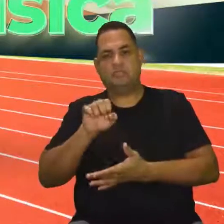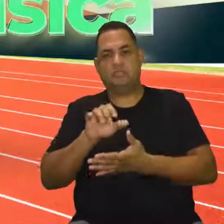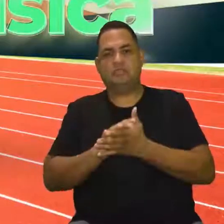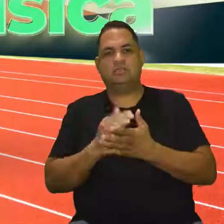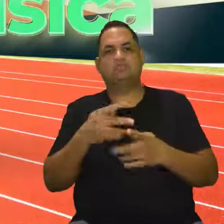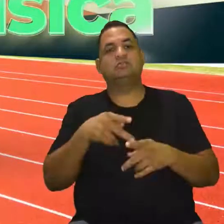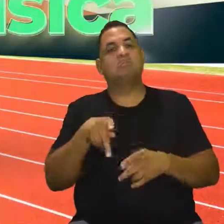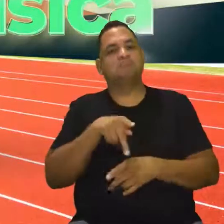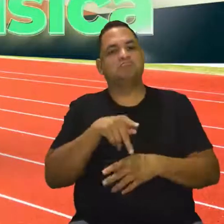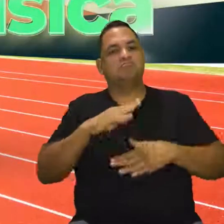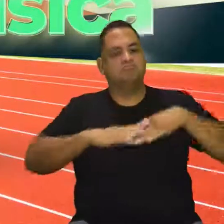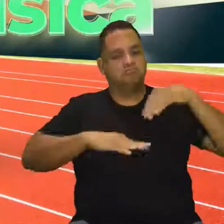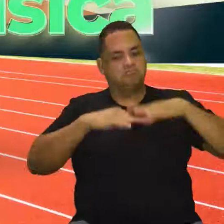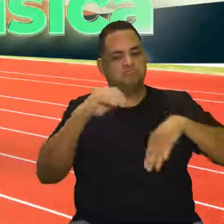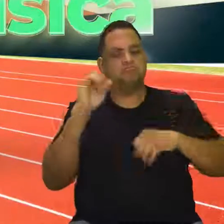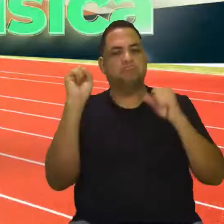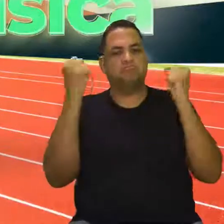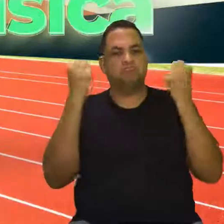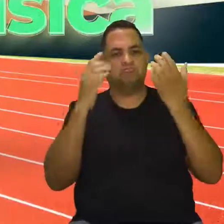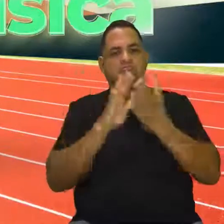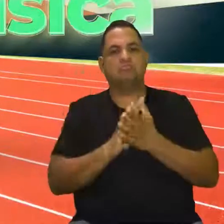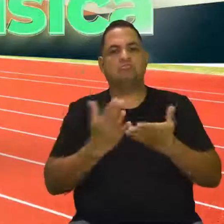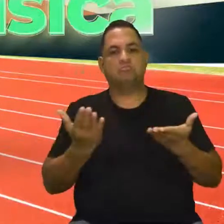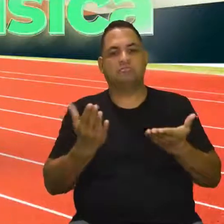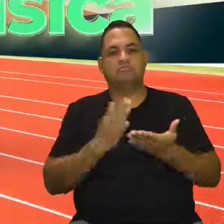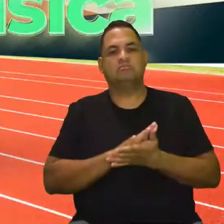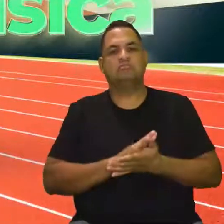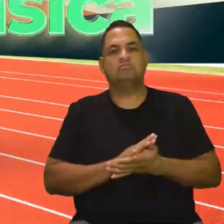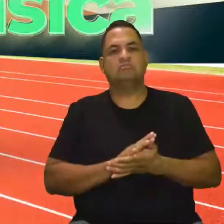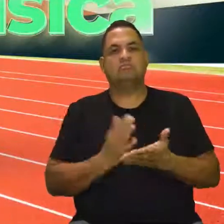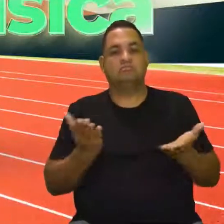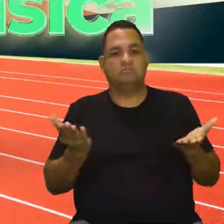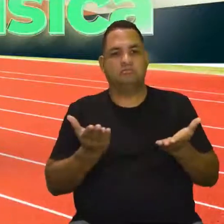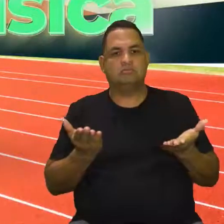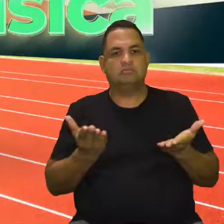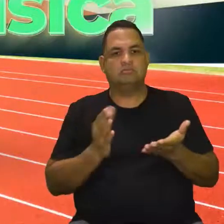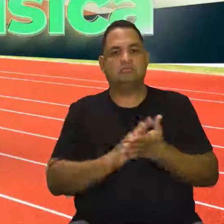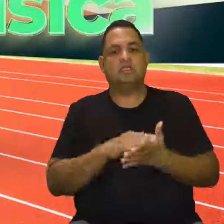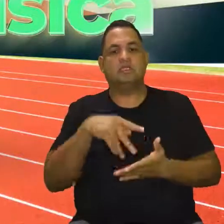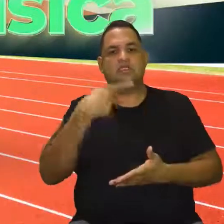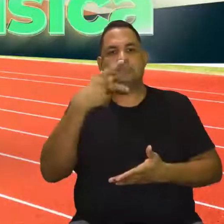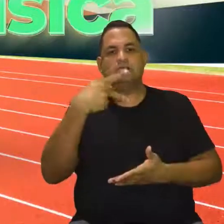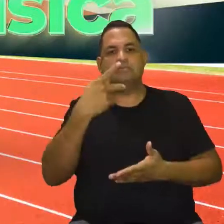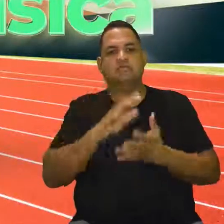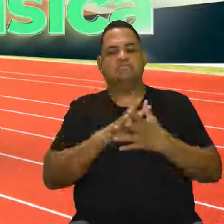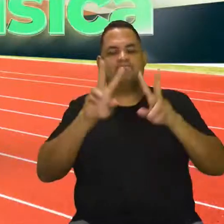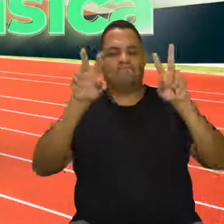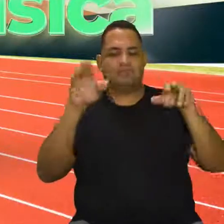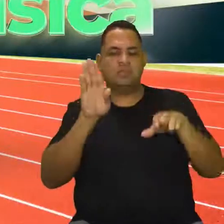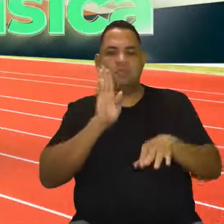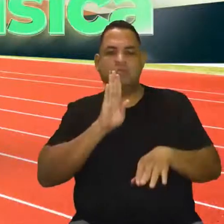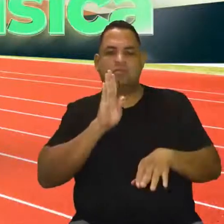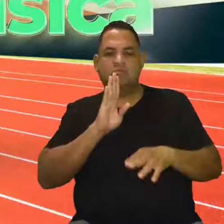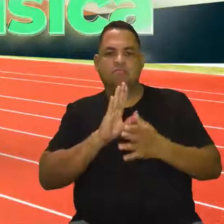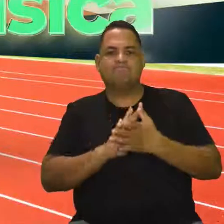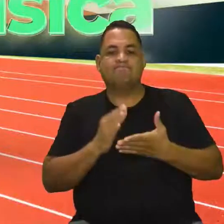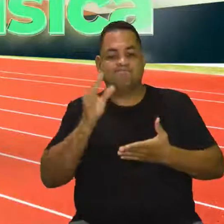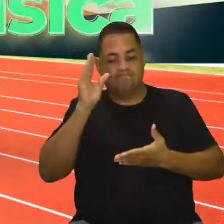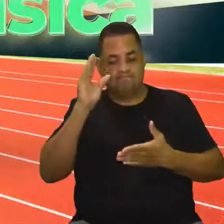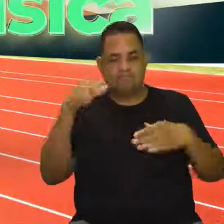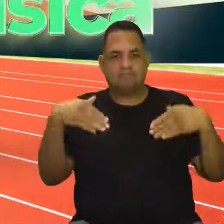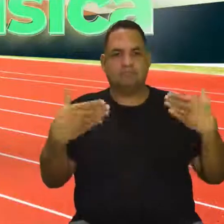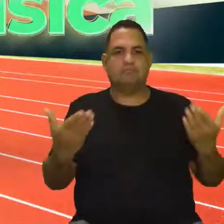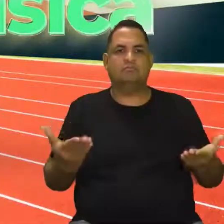educação física, lógico, claro, com vocês aqui em todas as aulas. E hoje nós falaremos aí sobre um tema bem bacana, bem interessante,